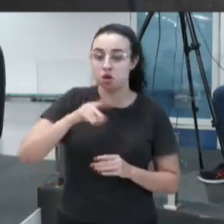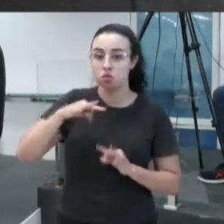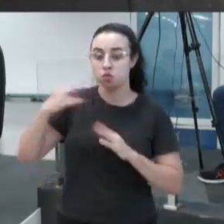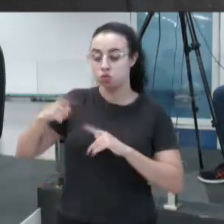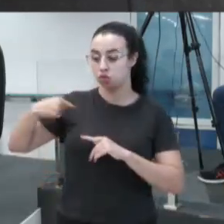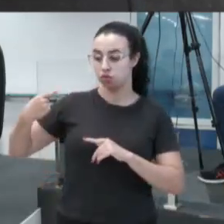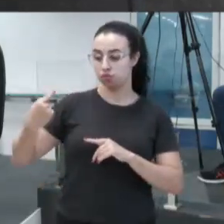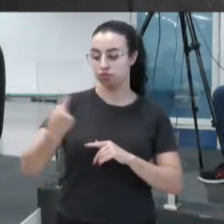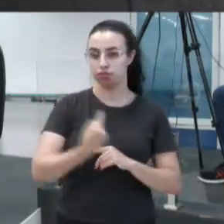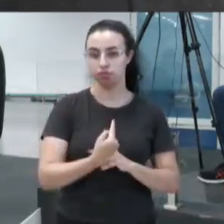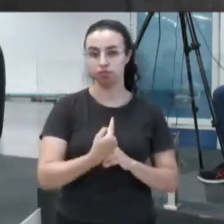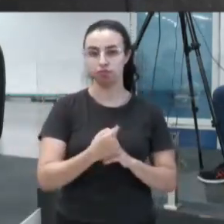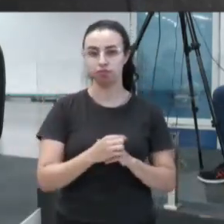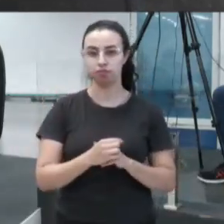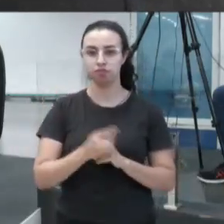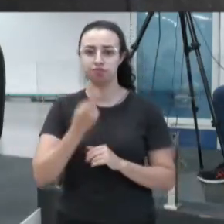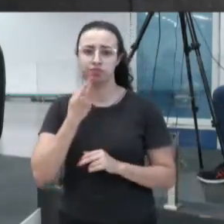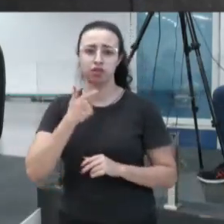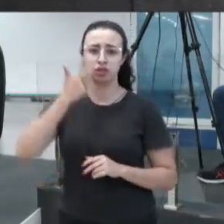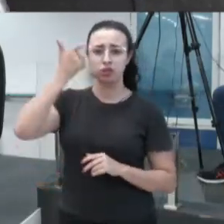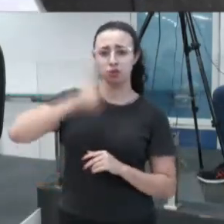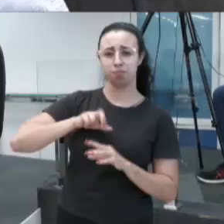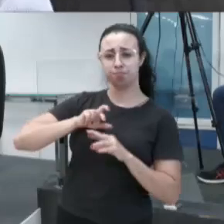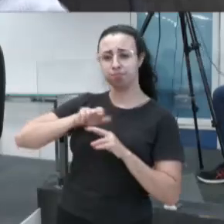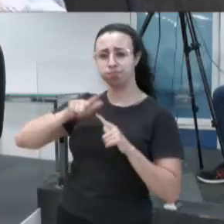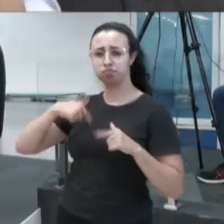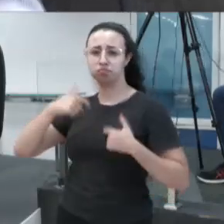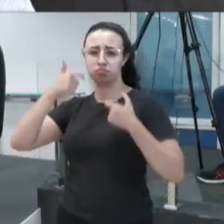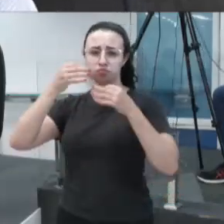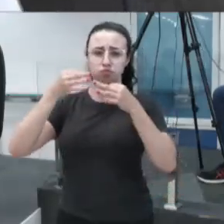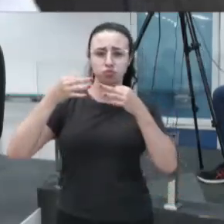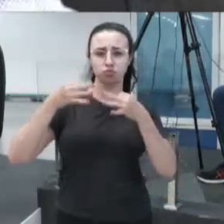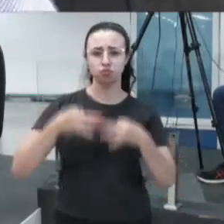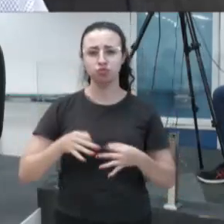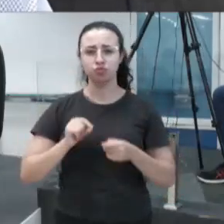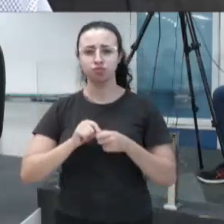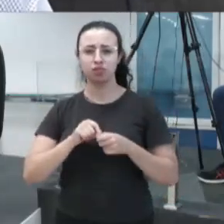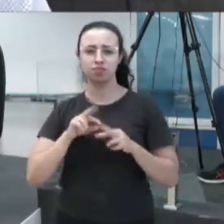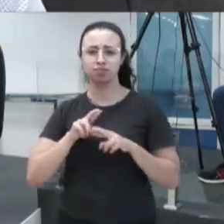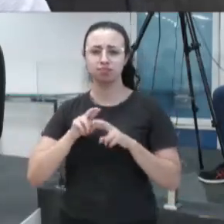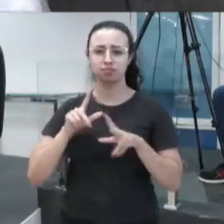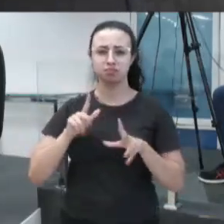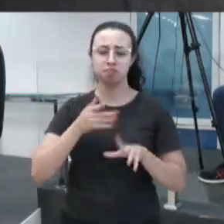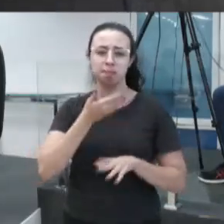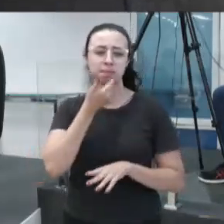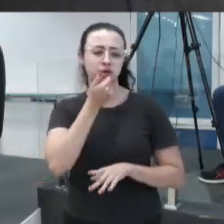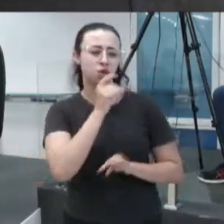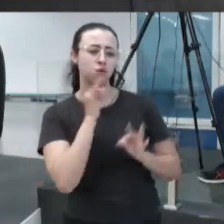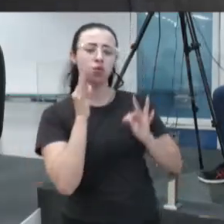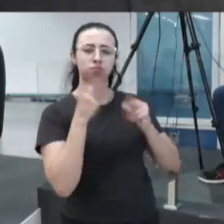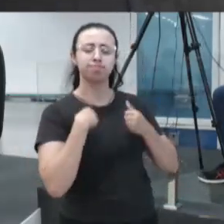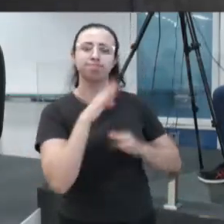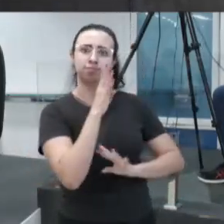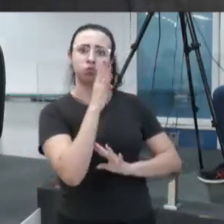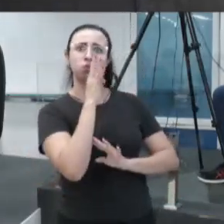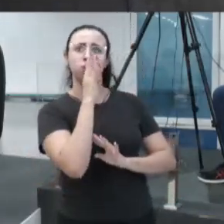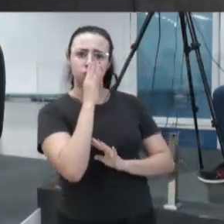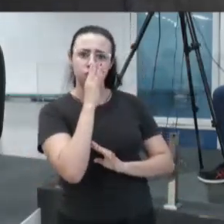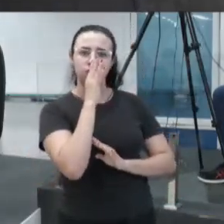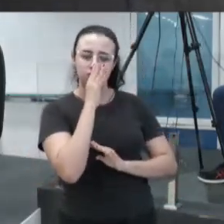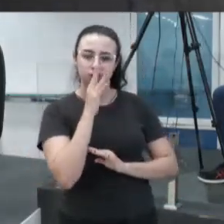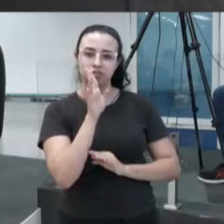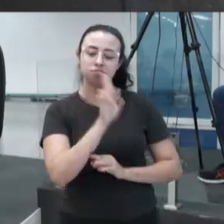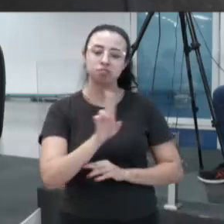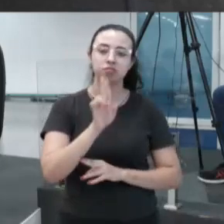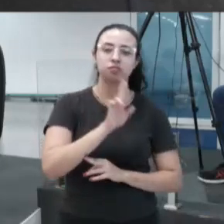Sou diferente, sou mais justo, fazendo diferente, é melhor em tudo. Eu fico, assim, abismado, usando até